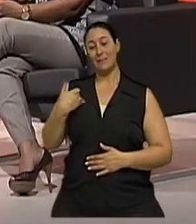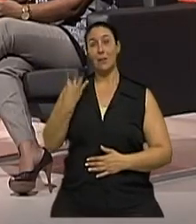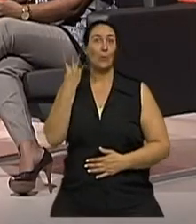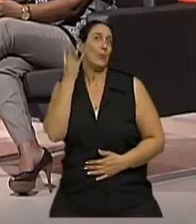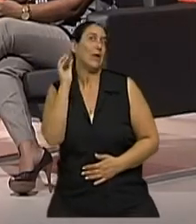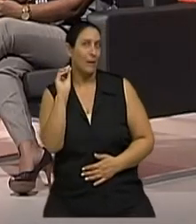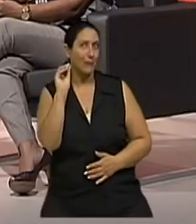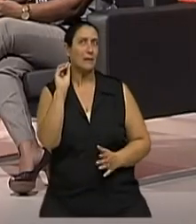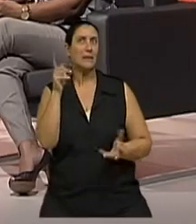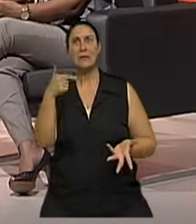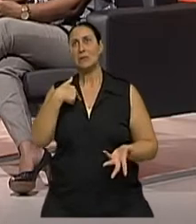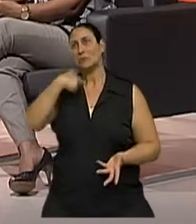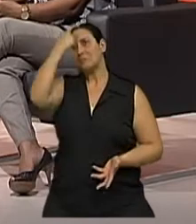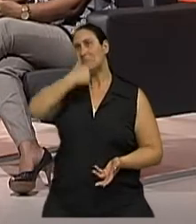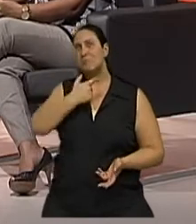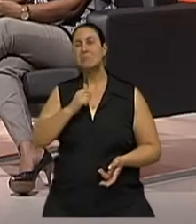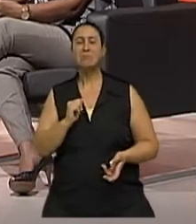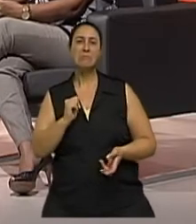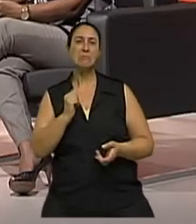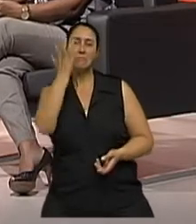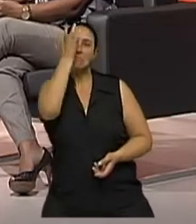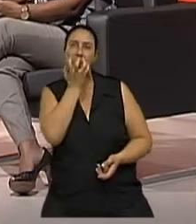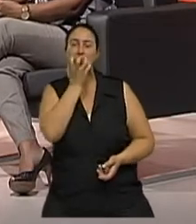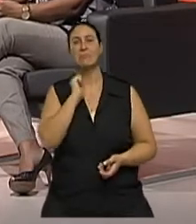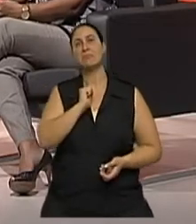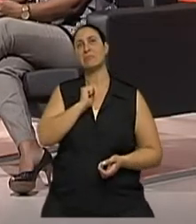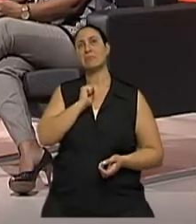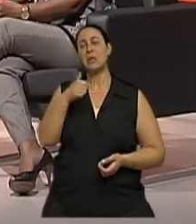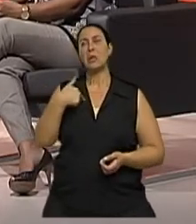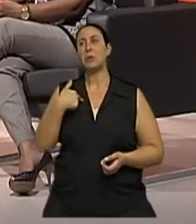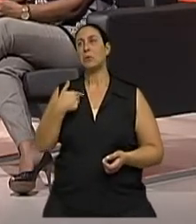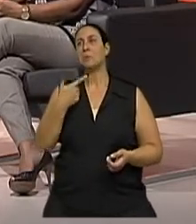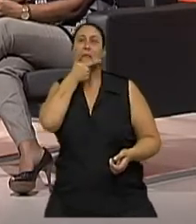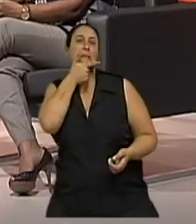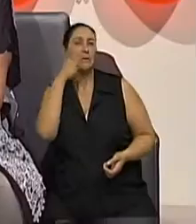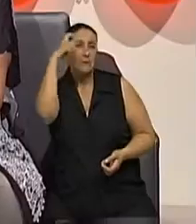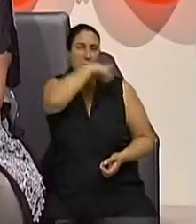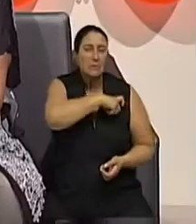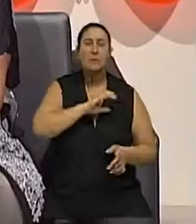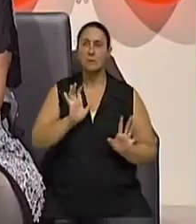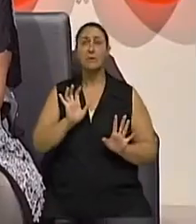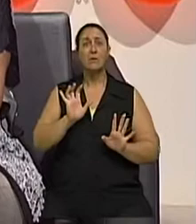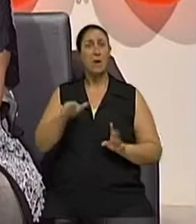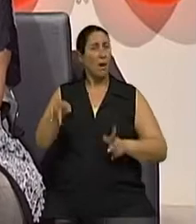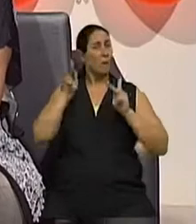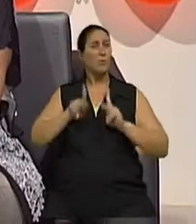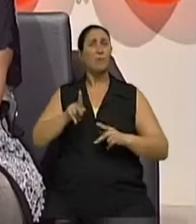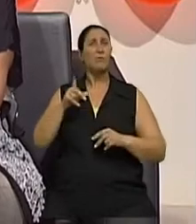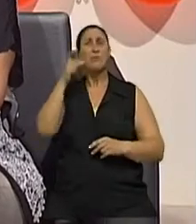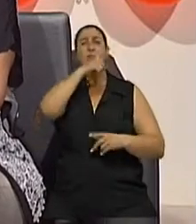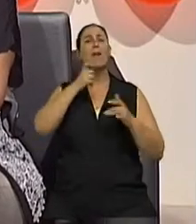anos tinha mau humor, e o senhor trabalha exatamente nessa questão, né? Nunca soube levar a vida,